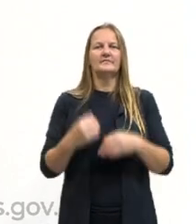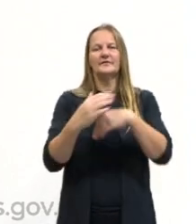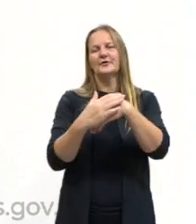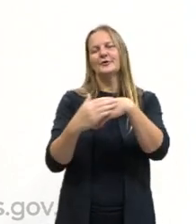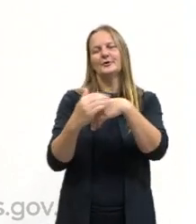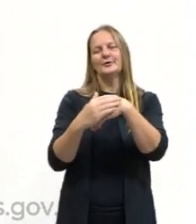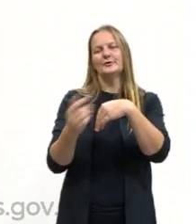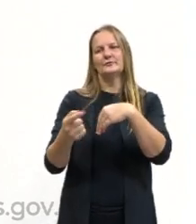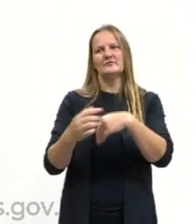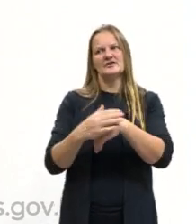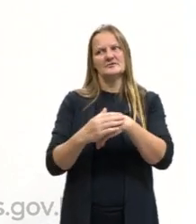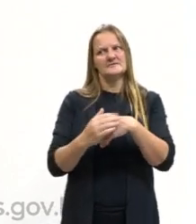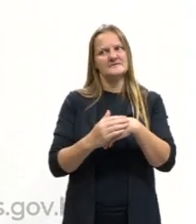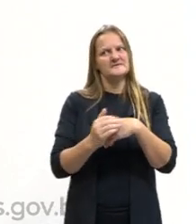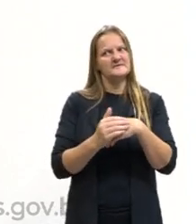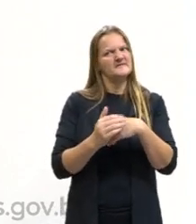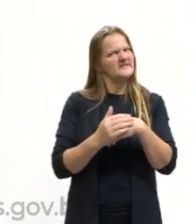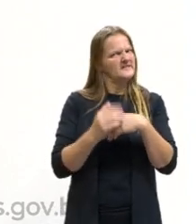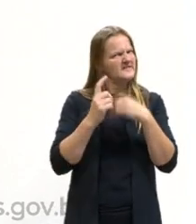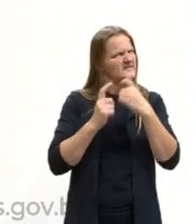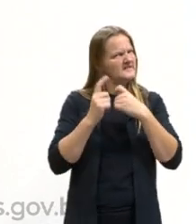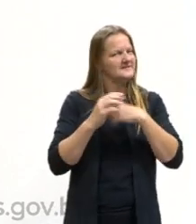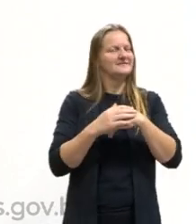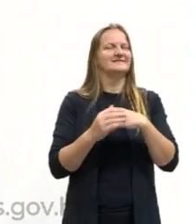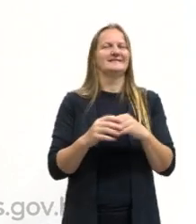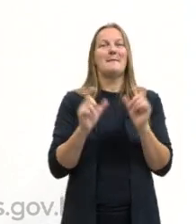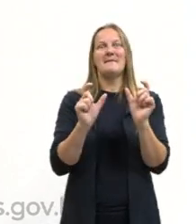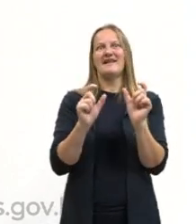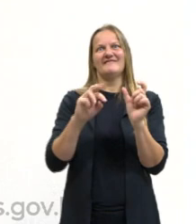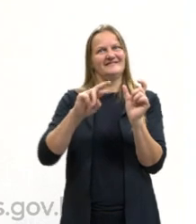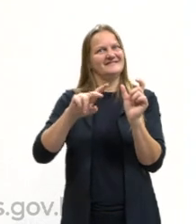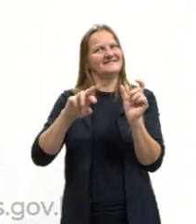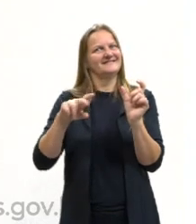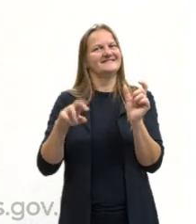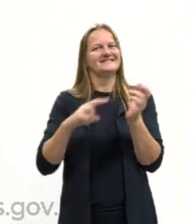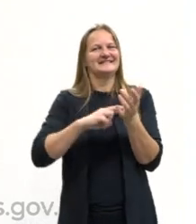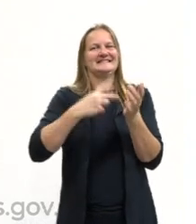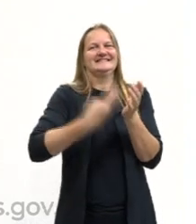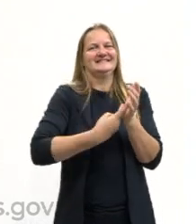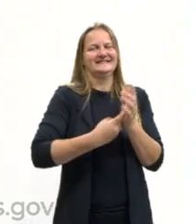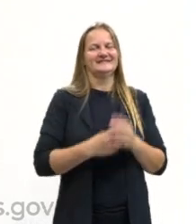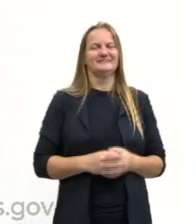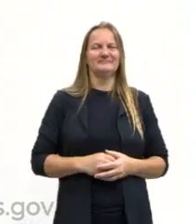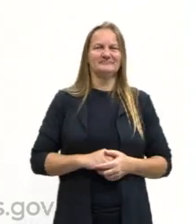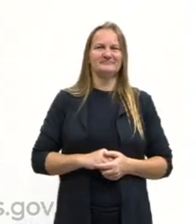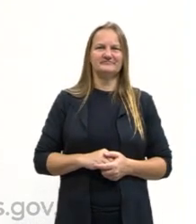escrito, as palavras por si só, não sejam, de fato, totalmente irônicas.